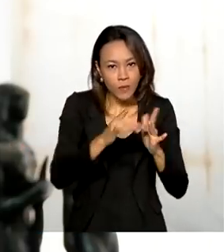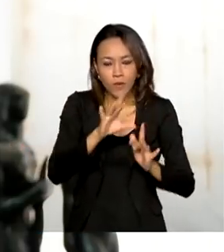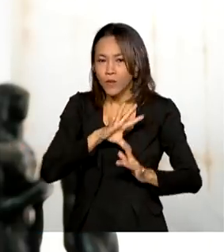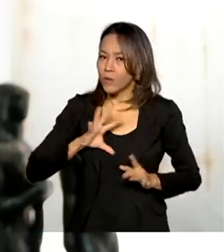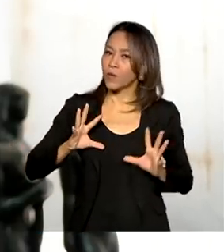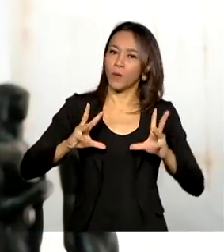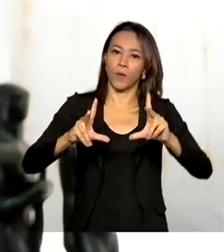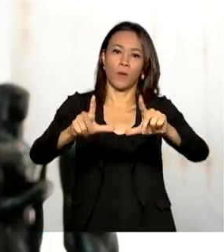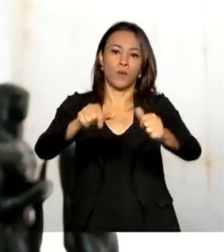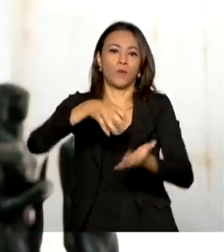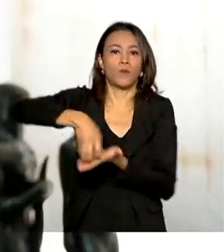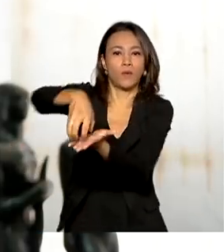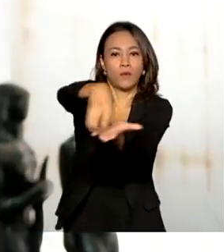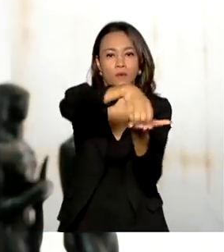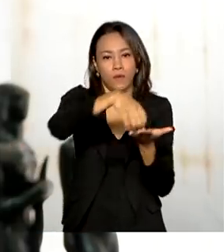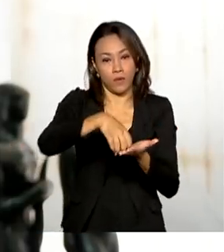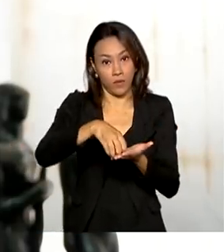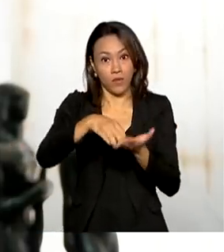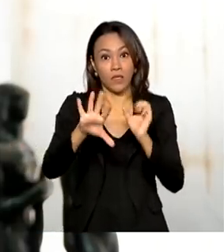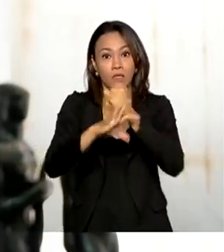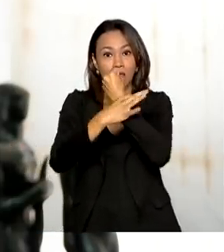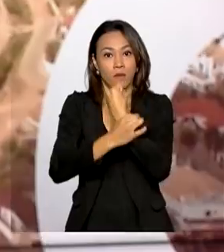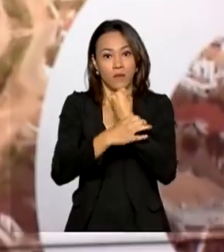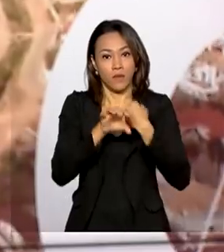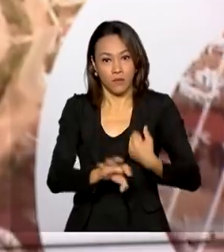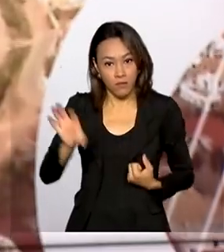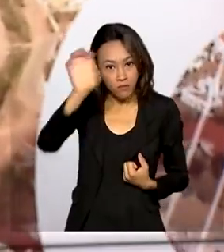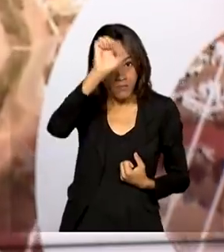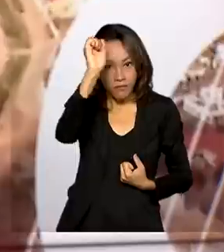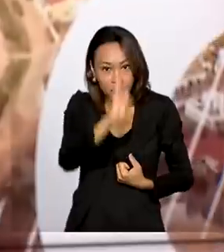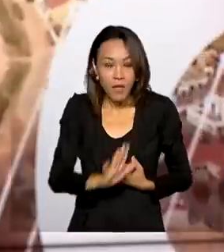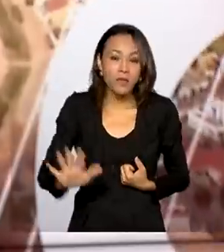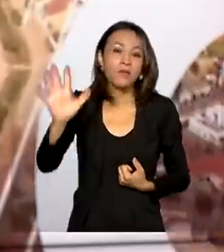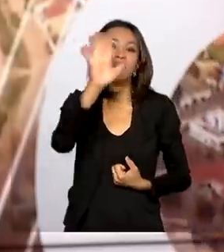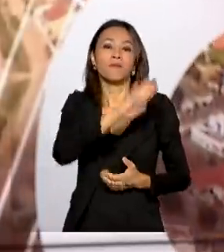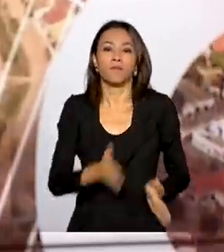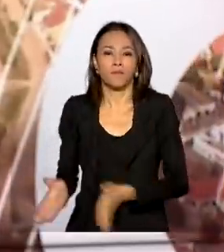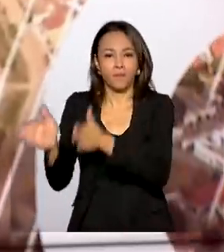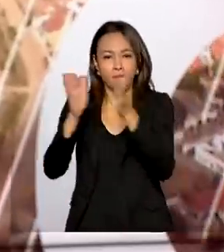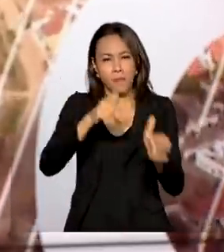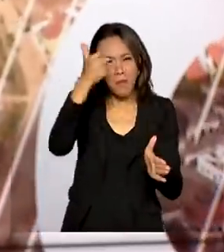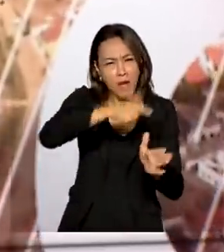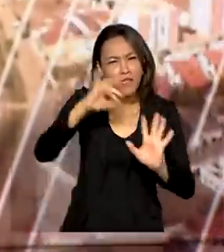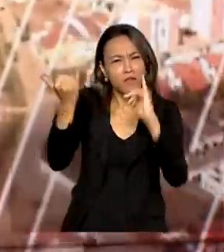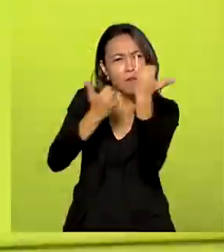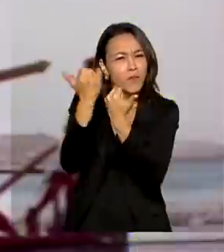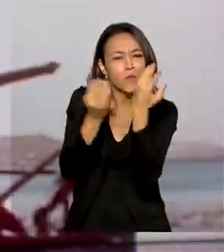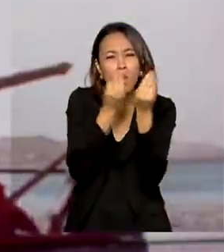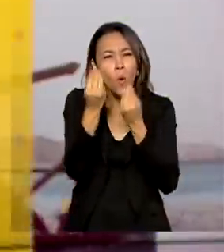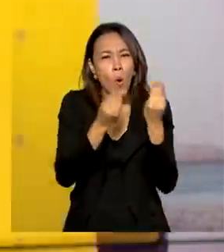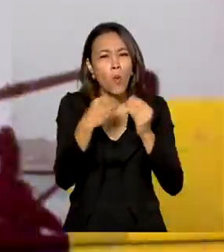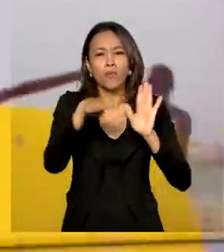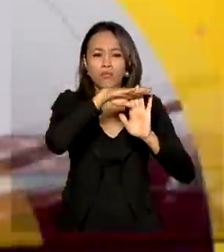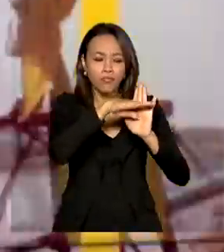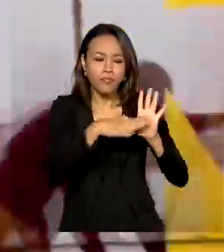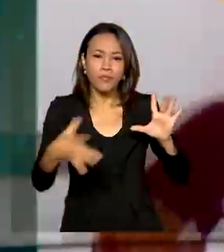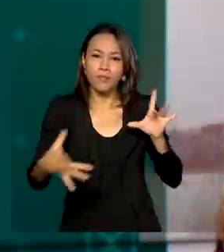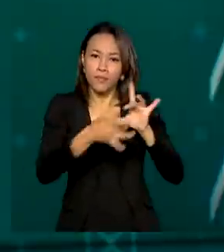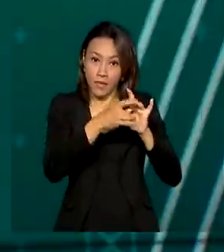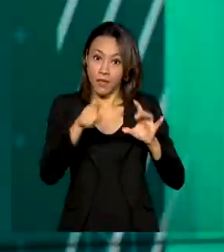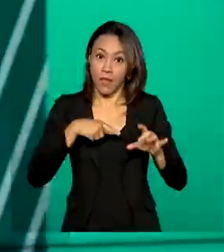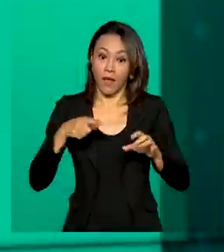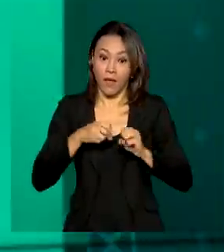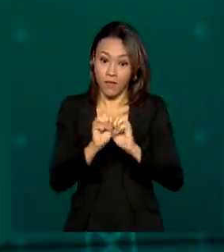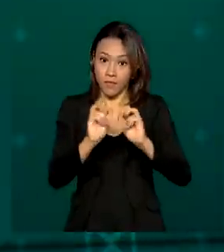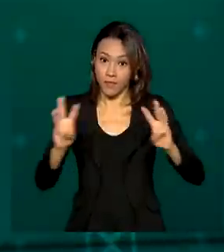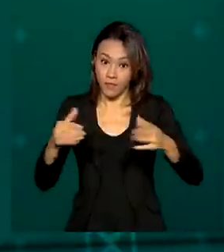todos os órgãos de segurança pública do país. Mais informações para adesão ao programa na página do Ministério da Justiça